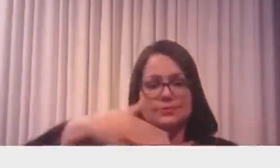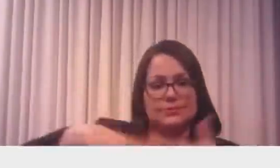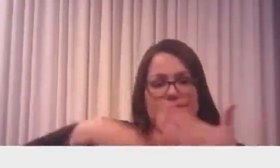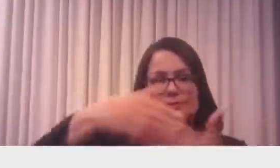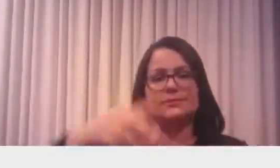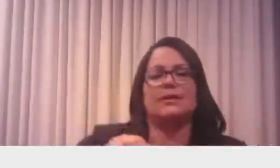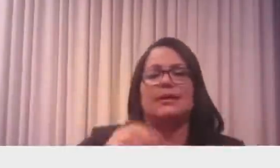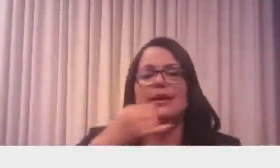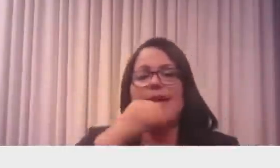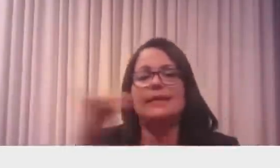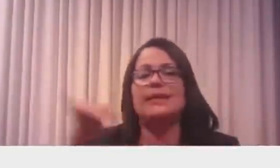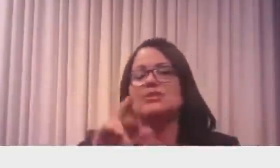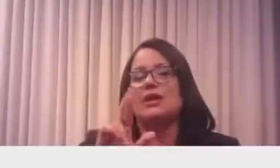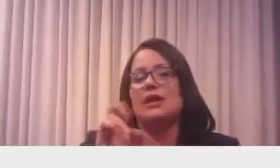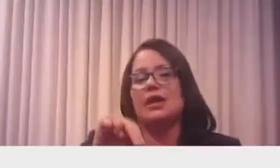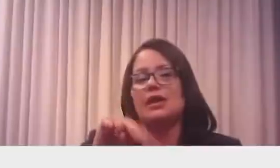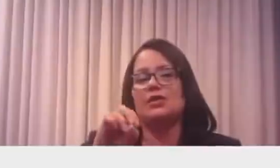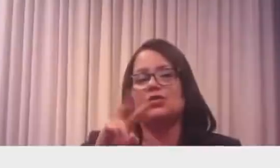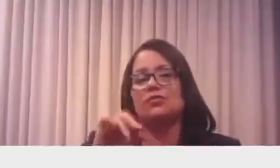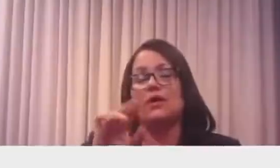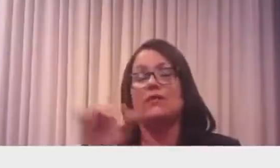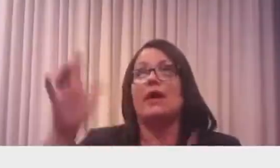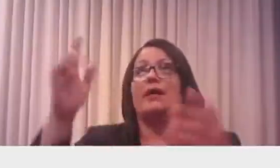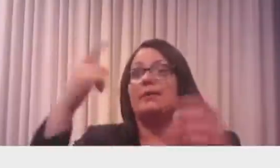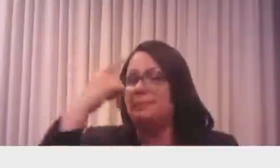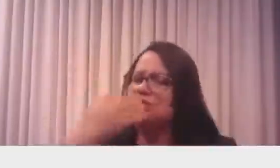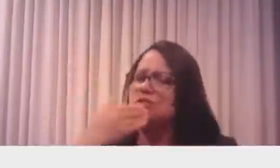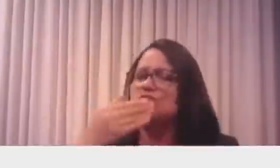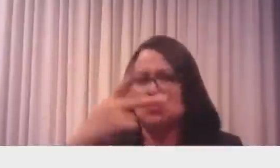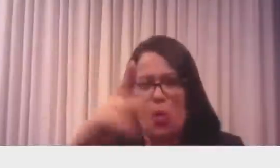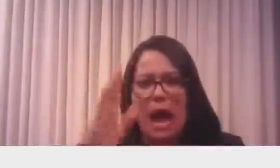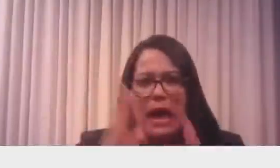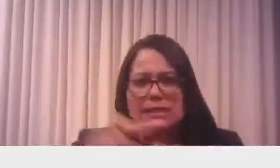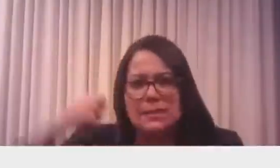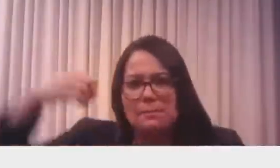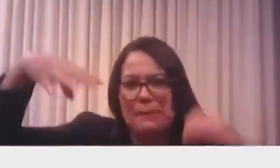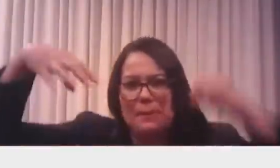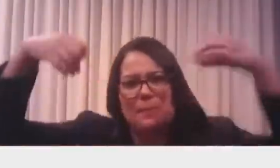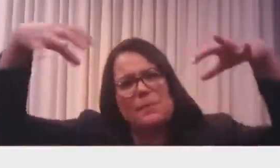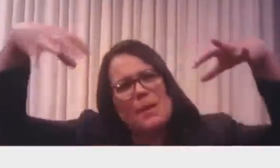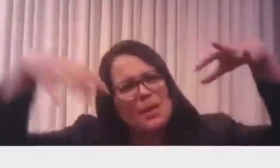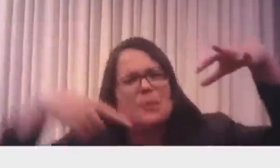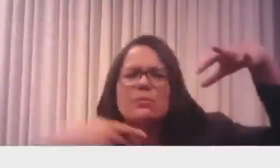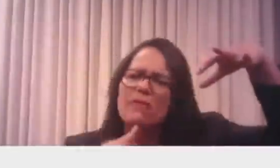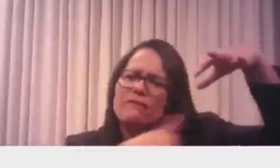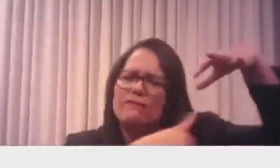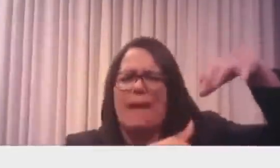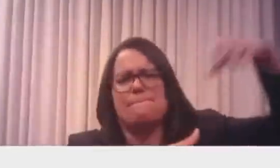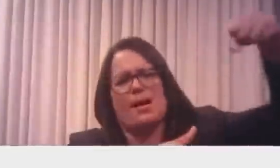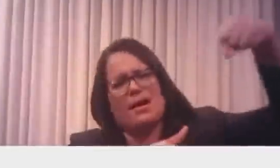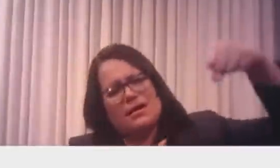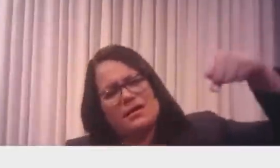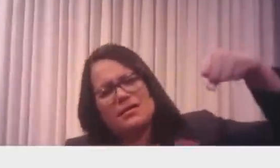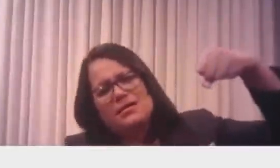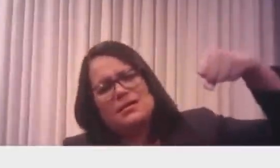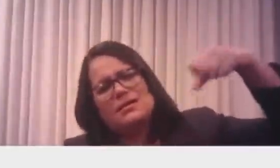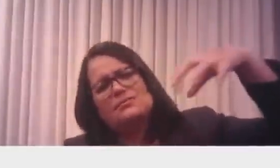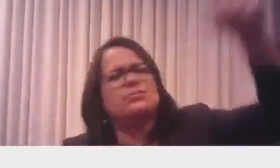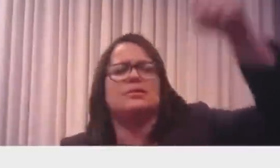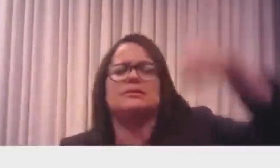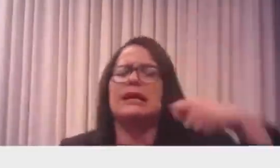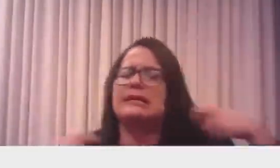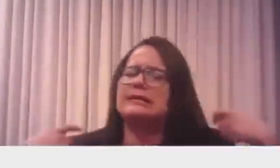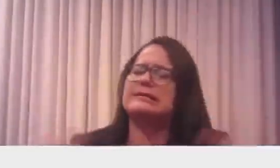até faço um pedido para você agora, se tem uma luz acesa a mais na tua casa, por favor, apaghe. Nós estamos vivendo a maior crise hidrológica dos últimos